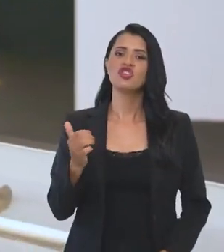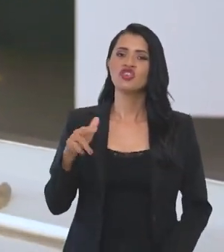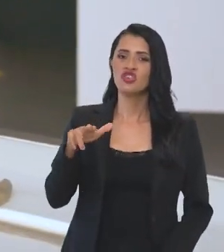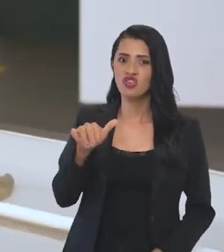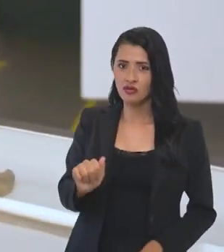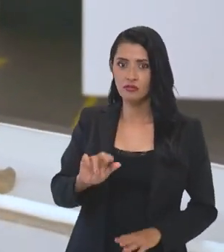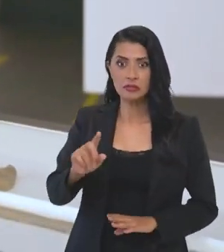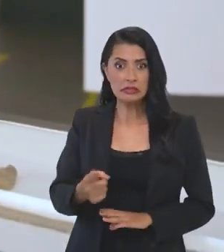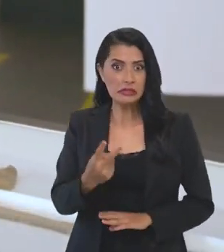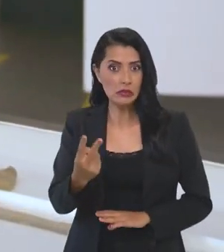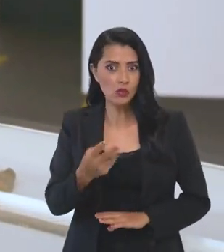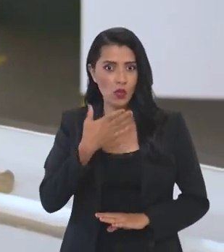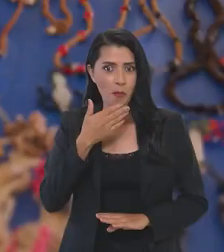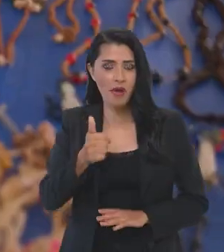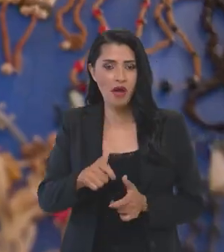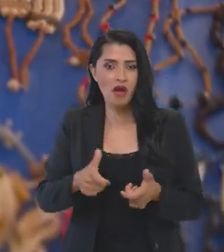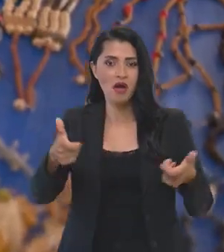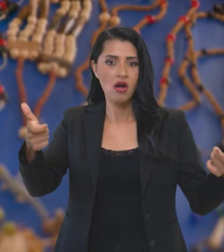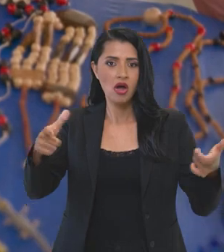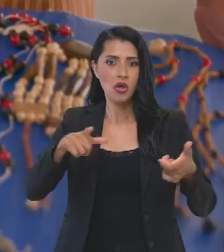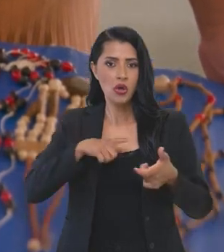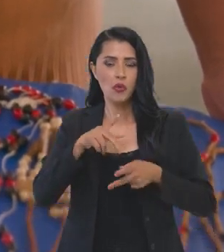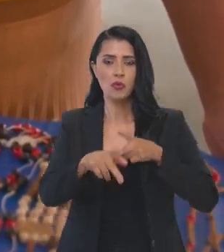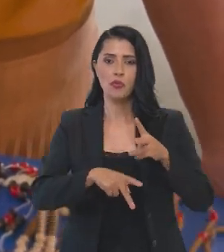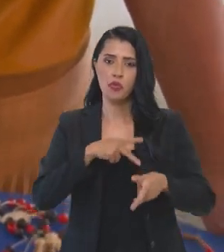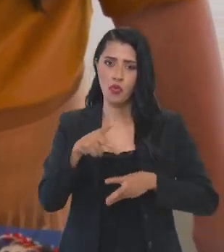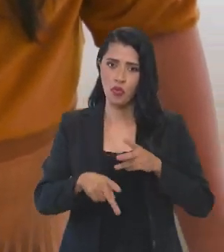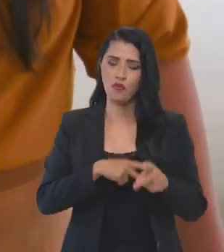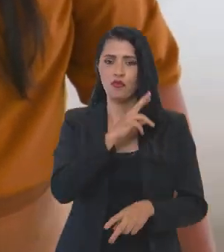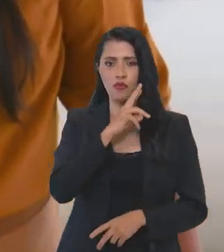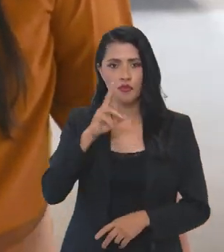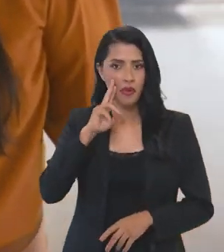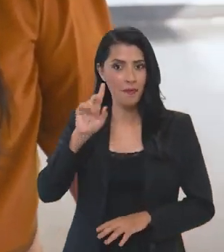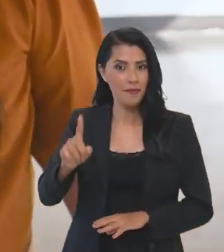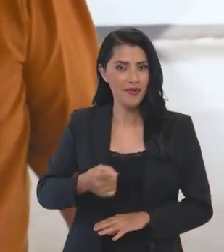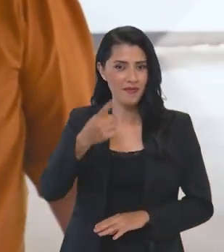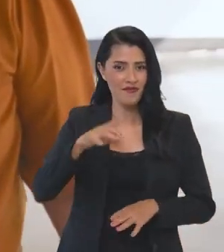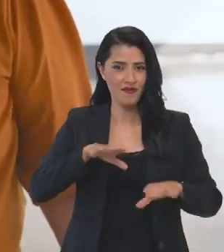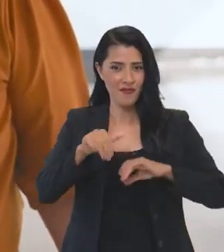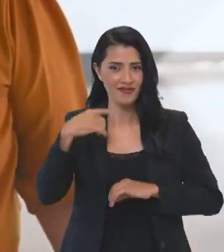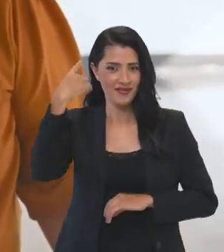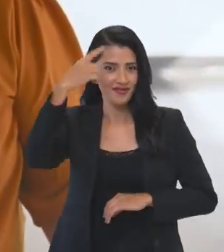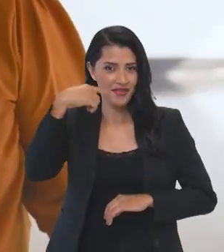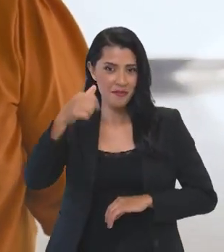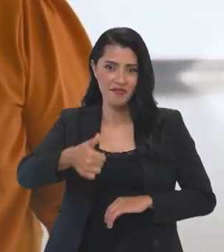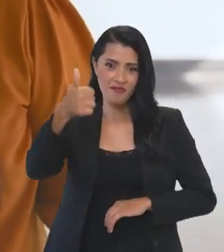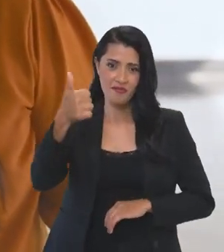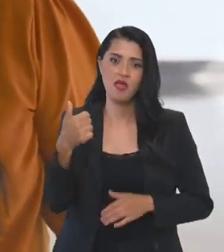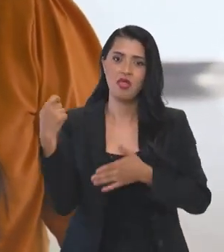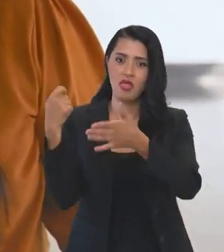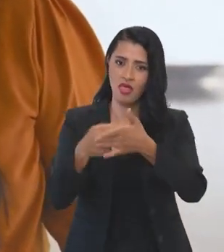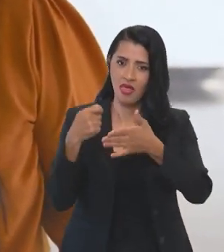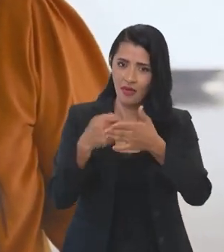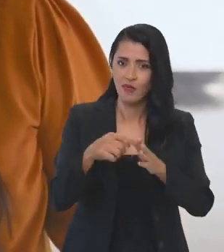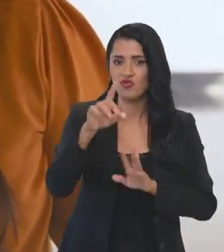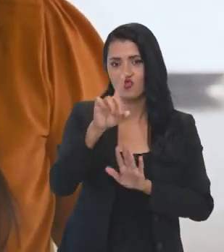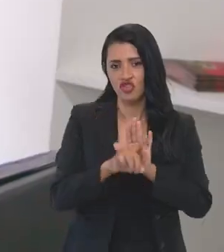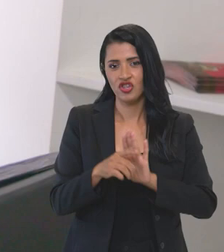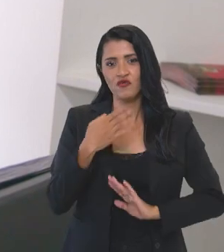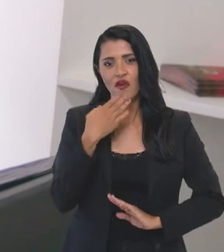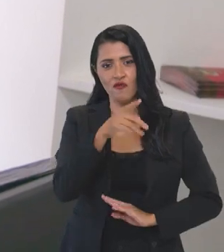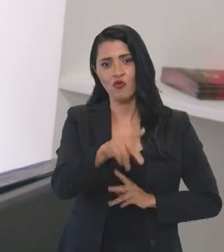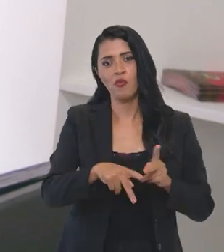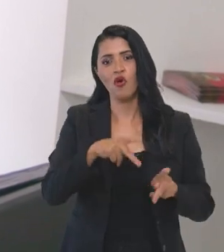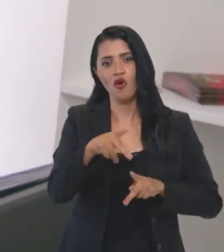segundo maior povo do estado de Roraima. Formada em Direito, foi a primeira advogada indígena do Brasil a atuar pelos direitos